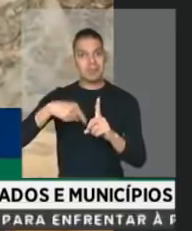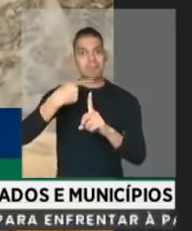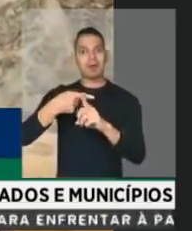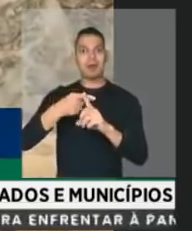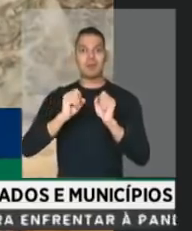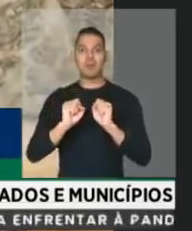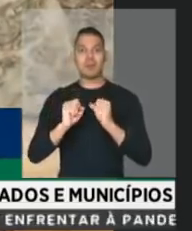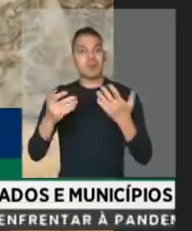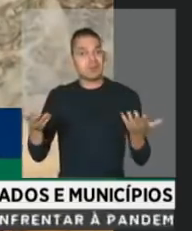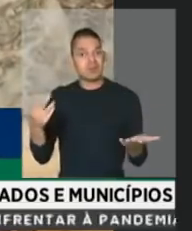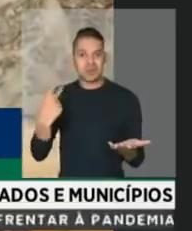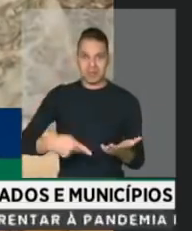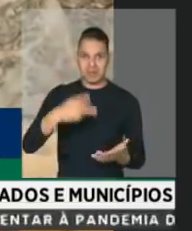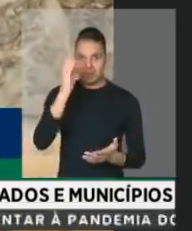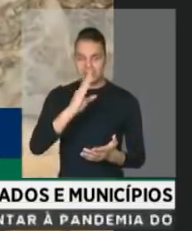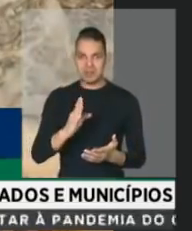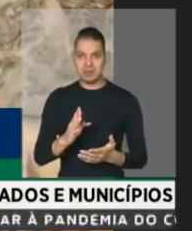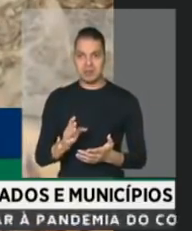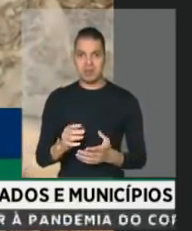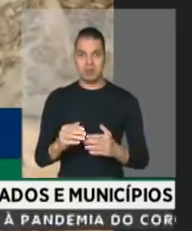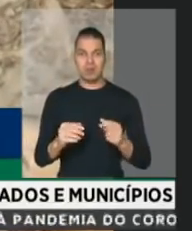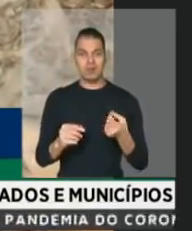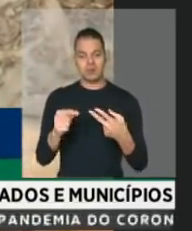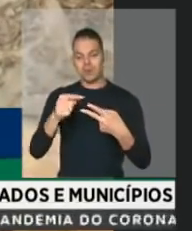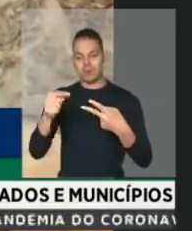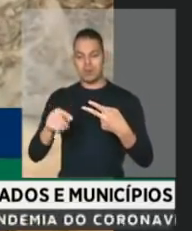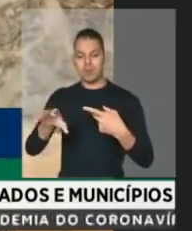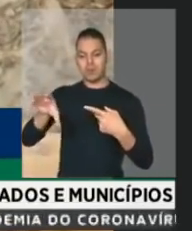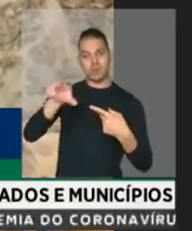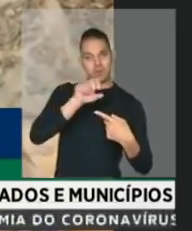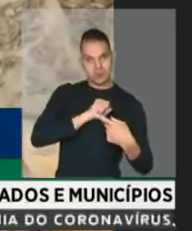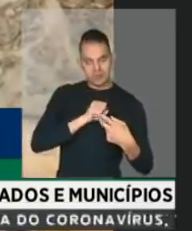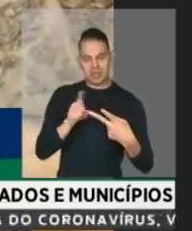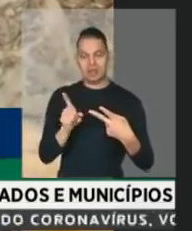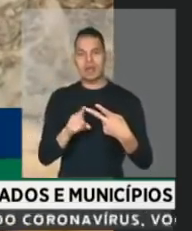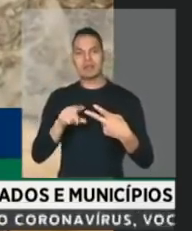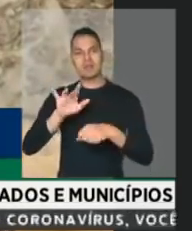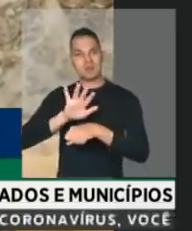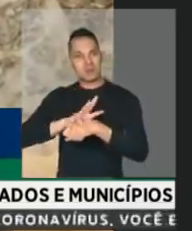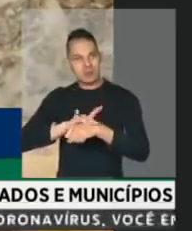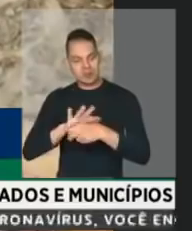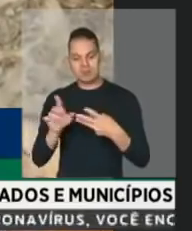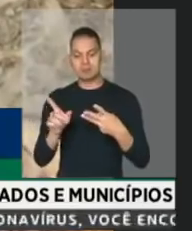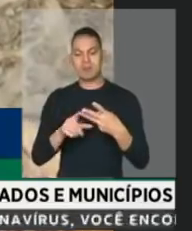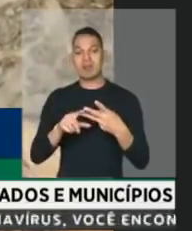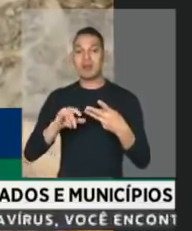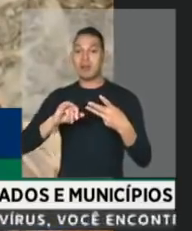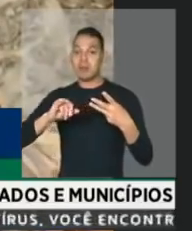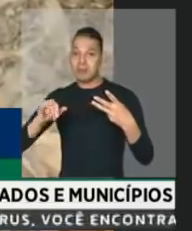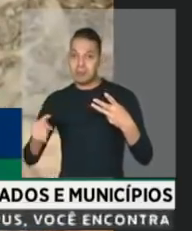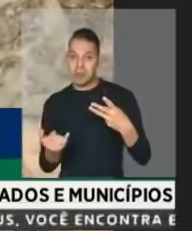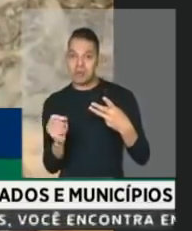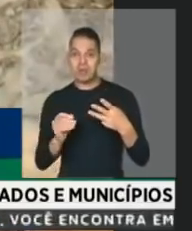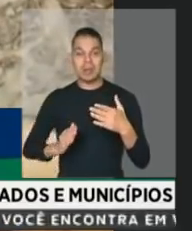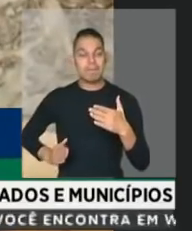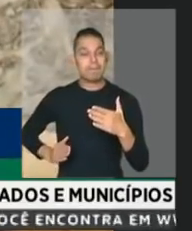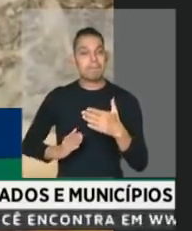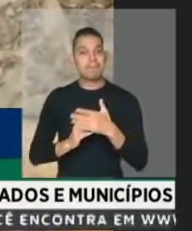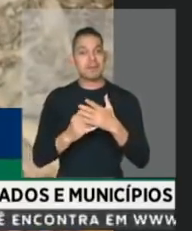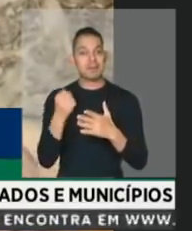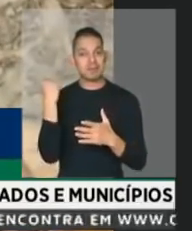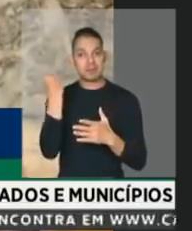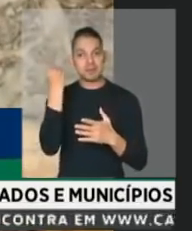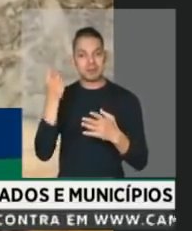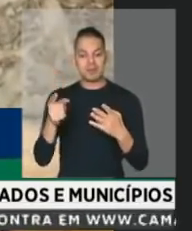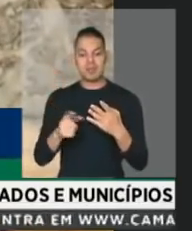Nós temos aí quatro estágios. O contágio, o adoecimento, a possibilidade de impedir o agravamento